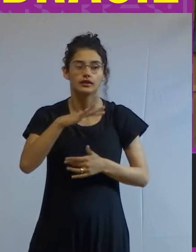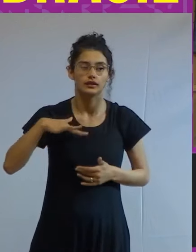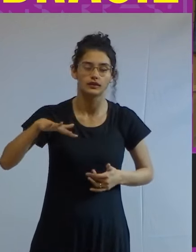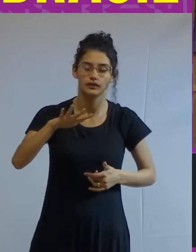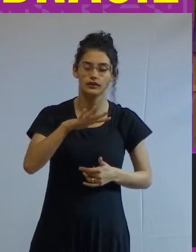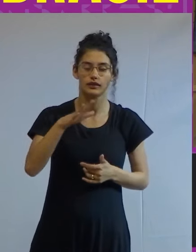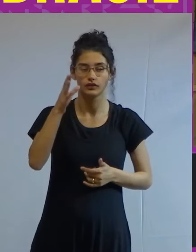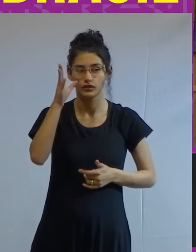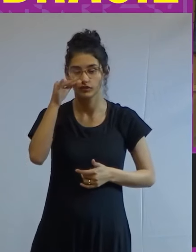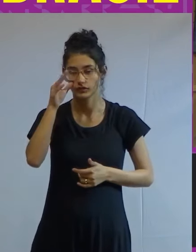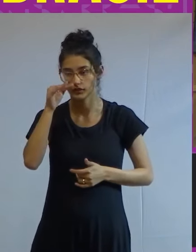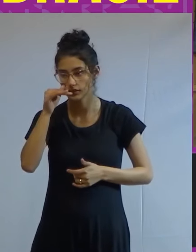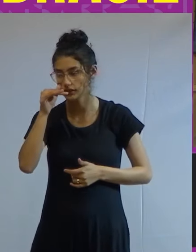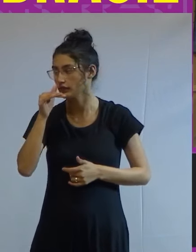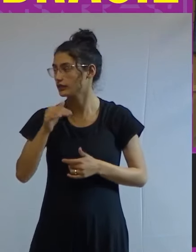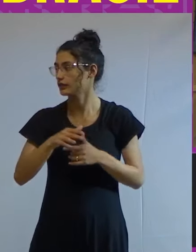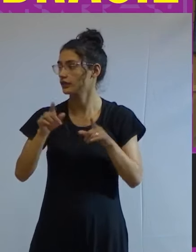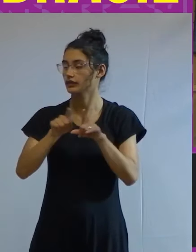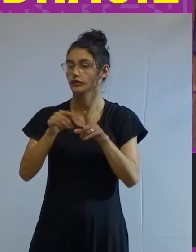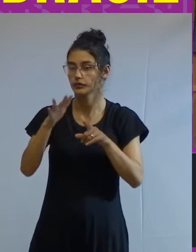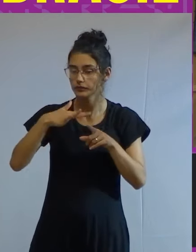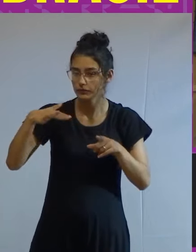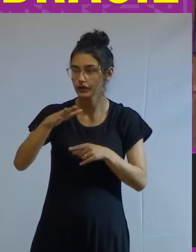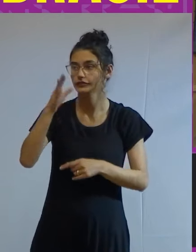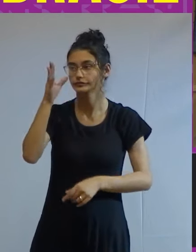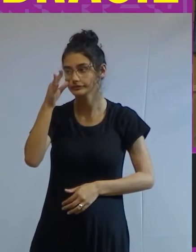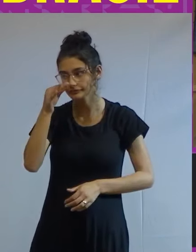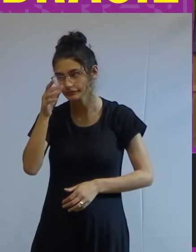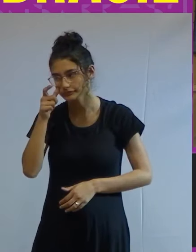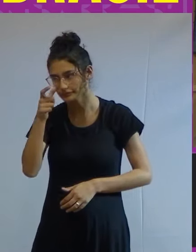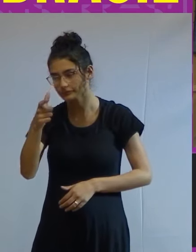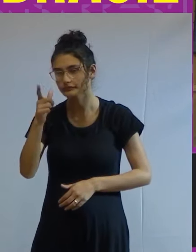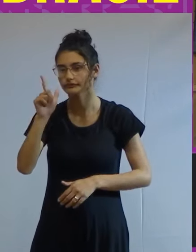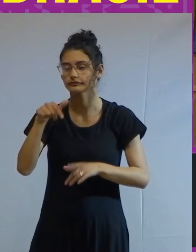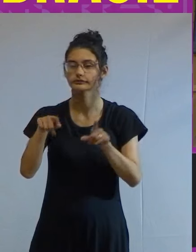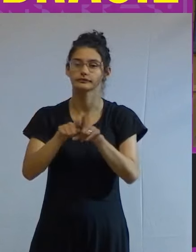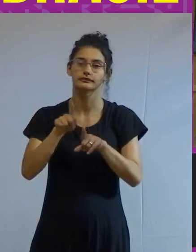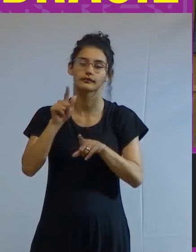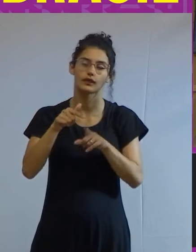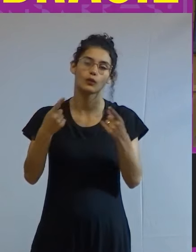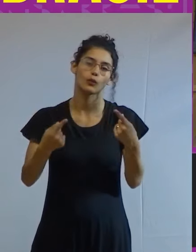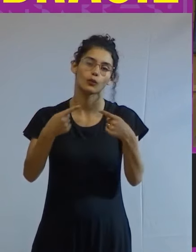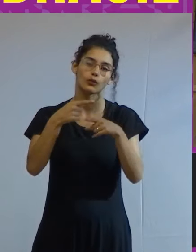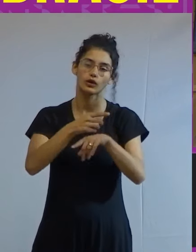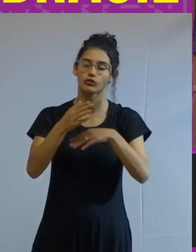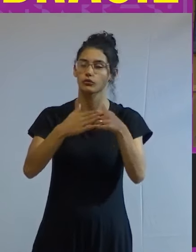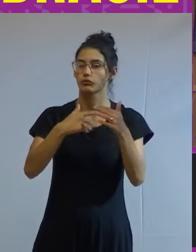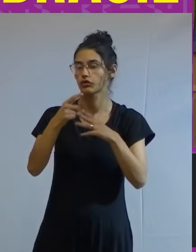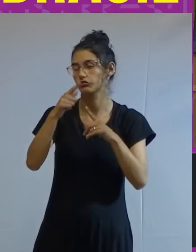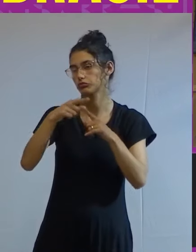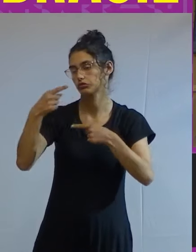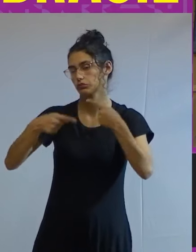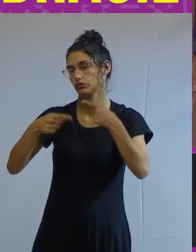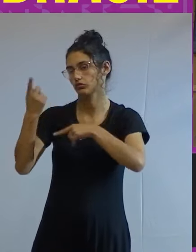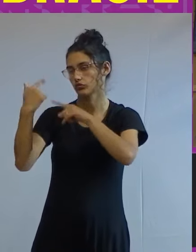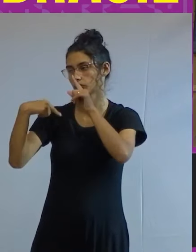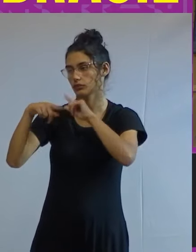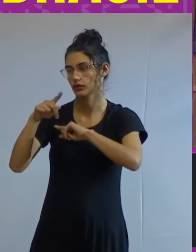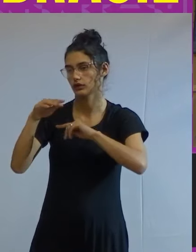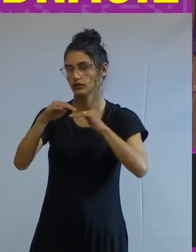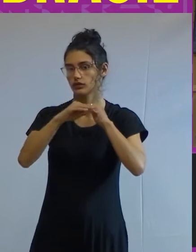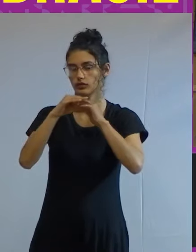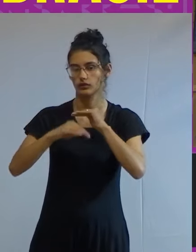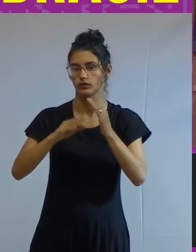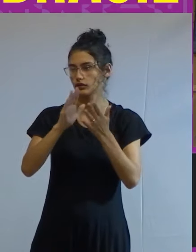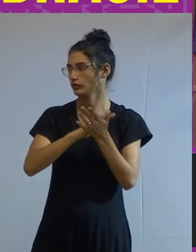de interesse e uma grande parte desses interesses são interesses que são contrários a qualquer tipo de política de desenvolvimento da desigualdade